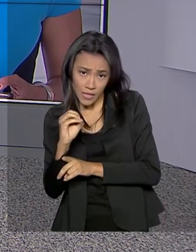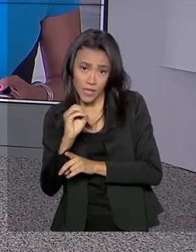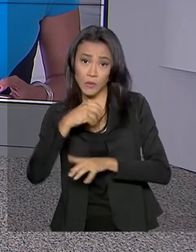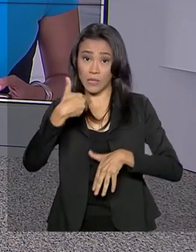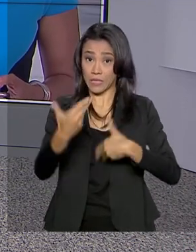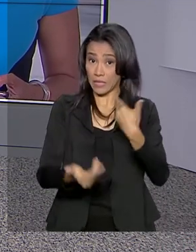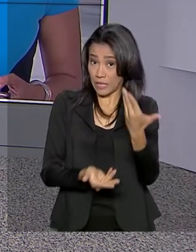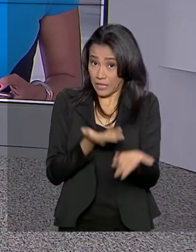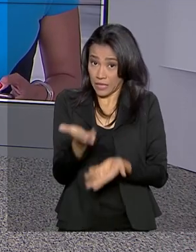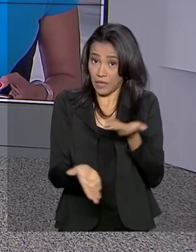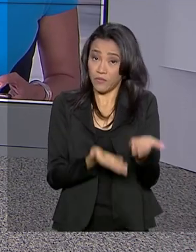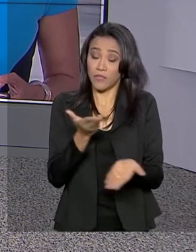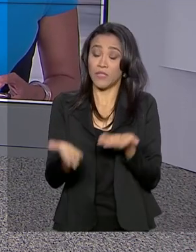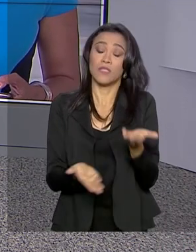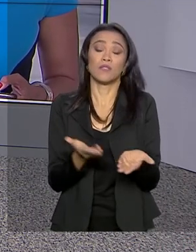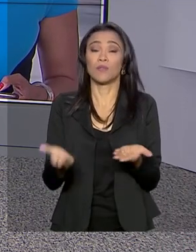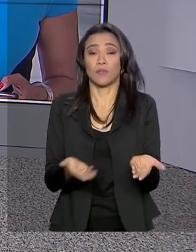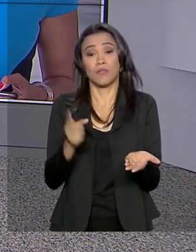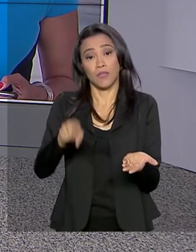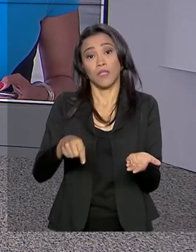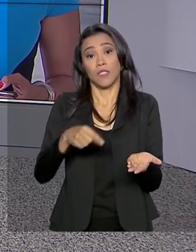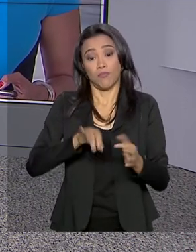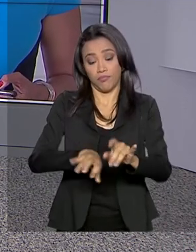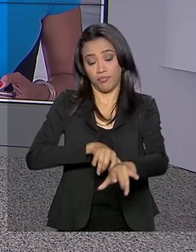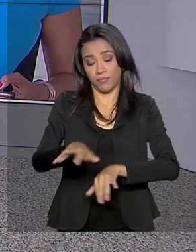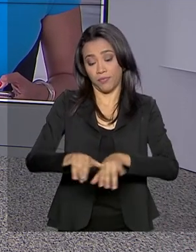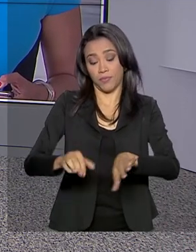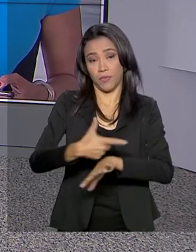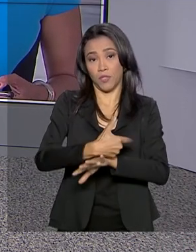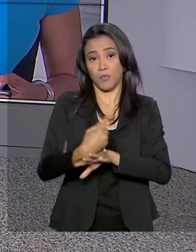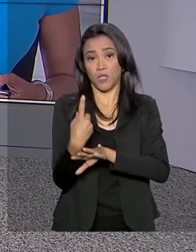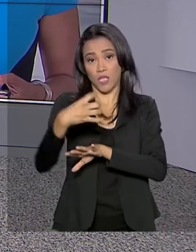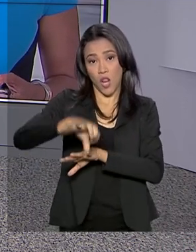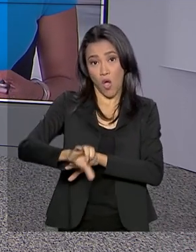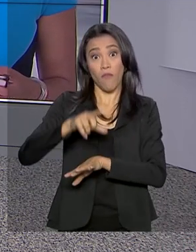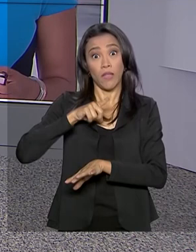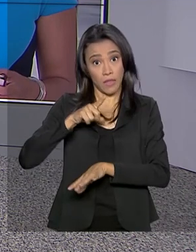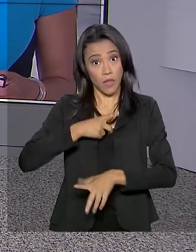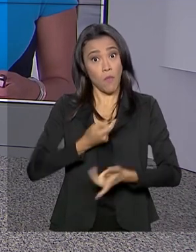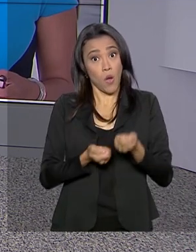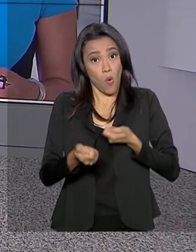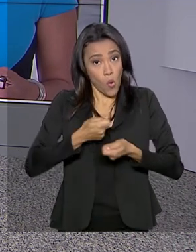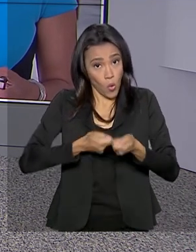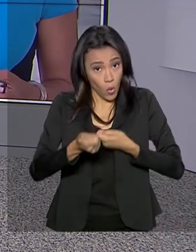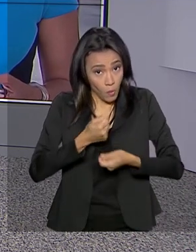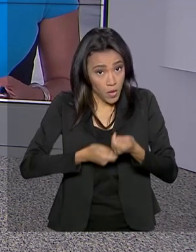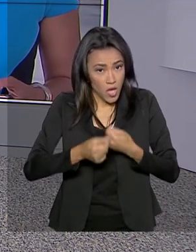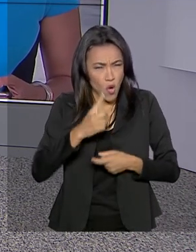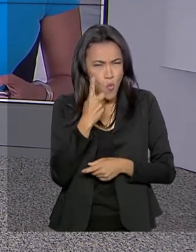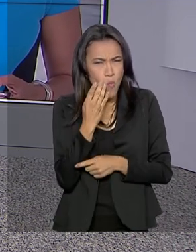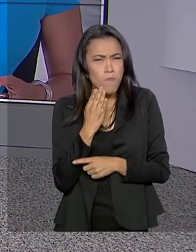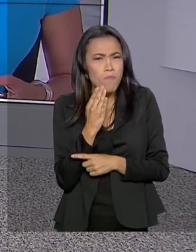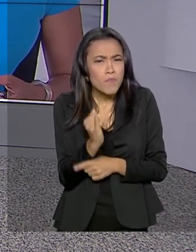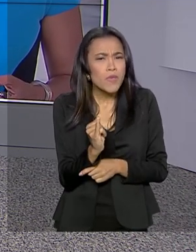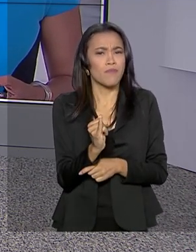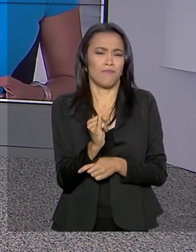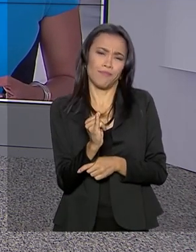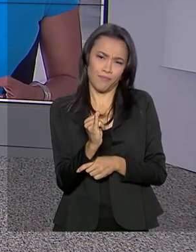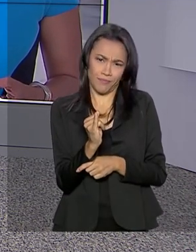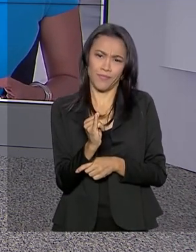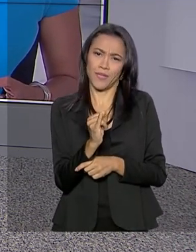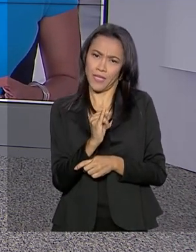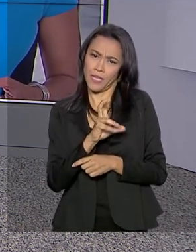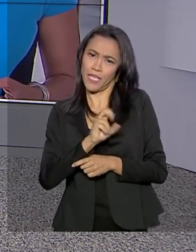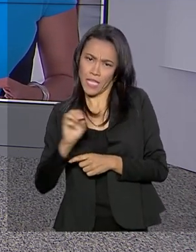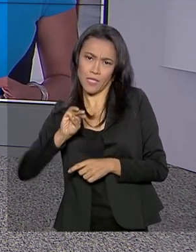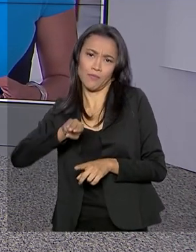digitalizados em 2019. A operação deve gerar uma economia de mais de um bilhão e meio de reais por ano. Quem conta tudo